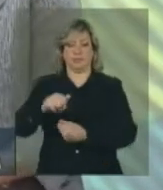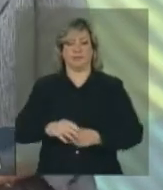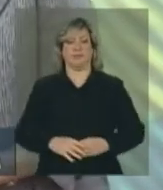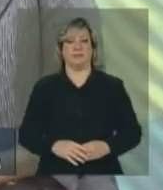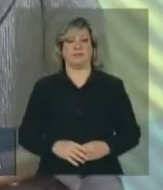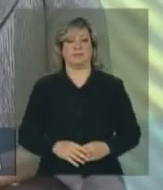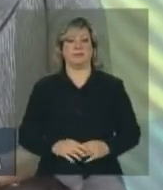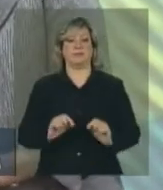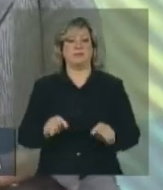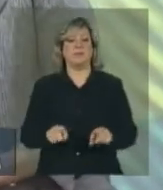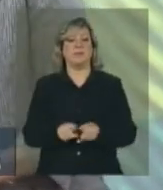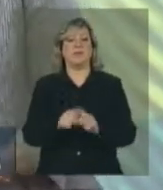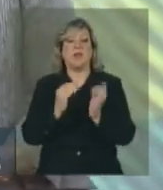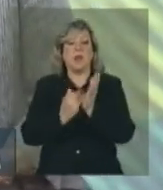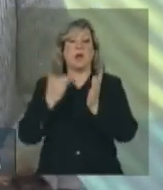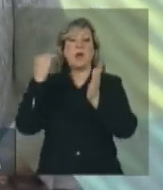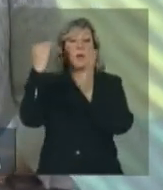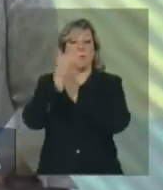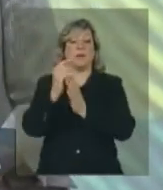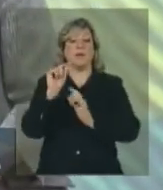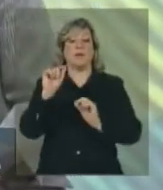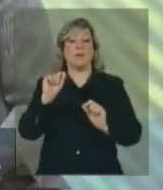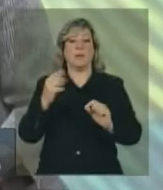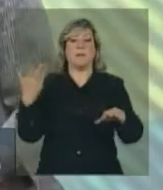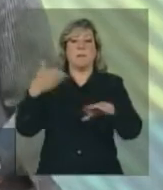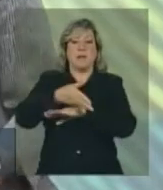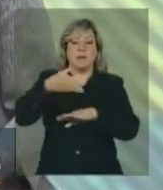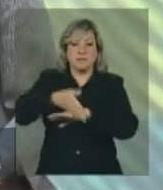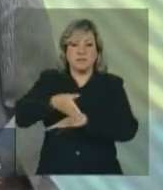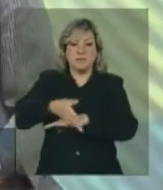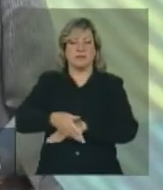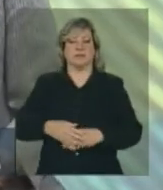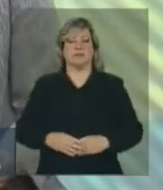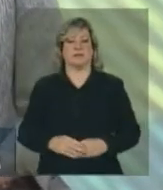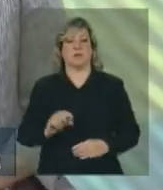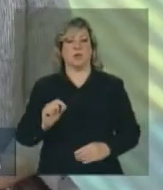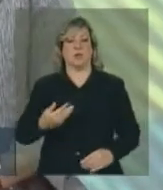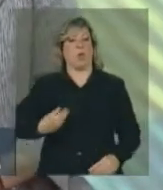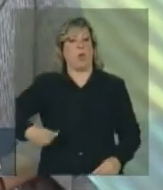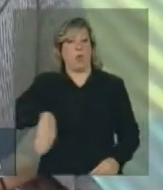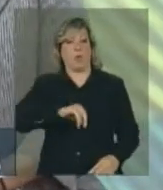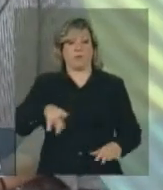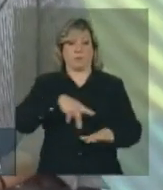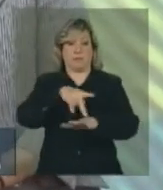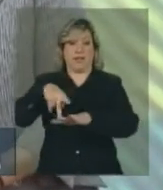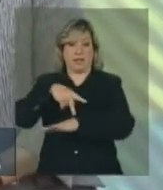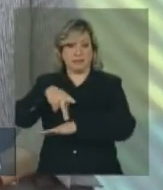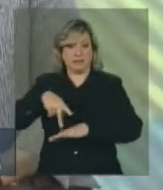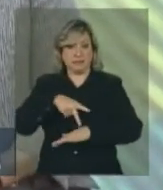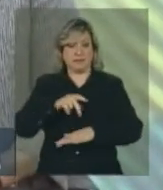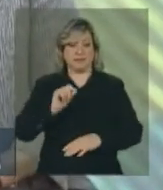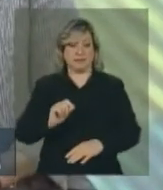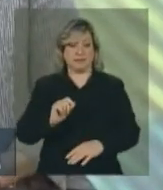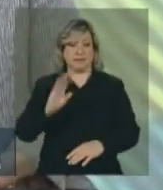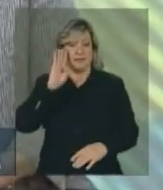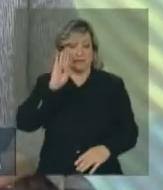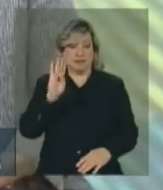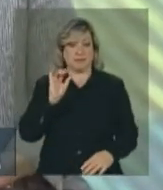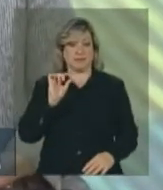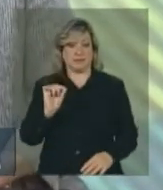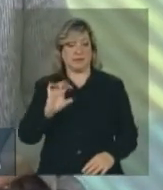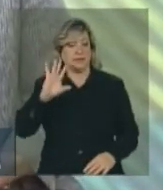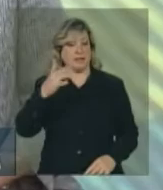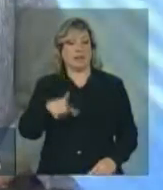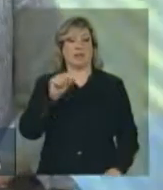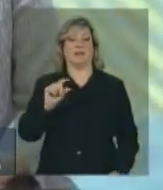aumentando a participação de nossos países em decisões que